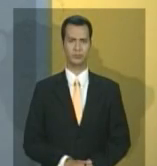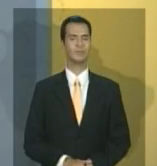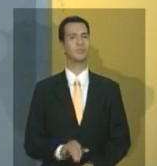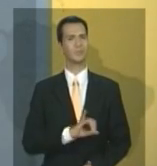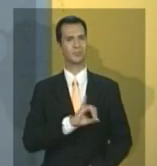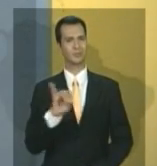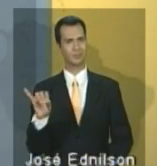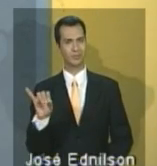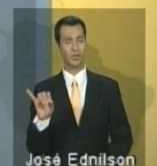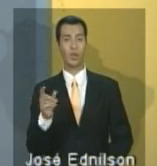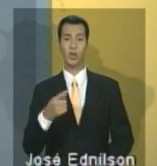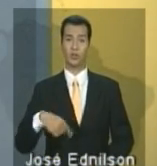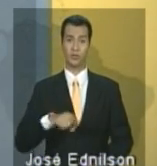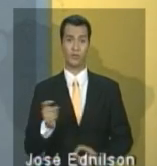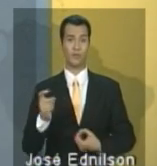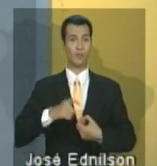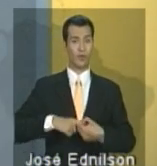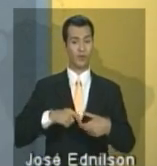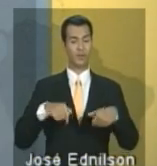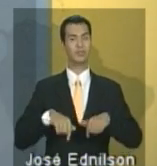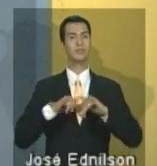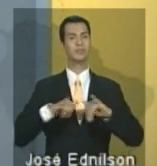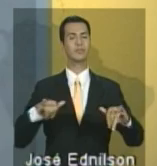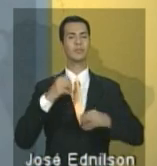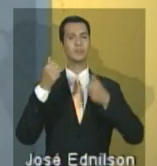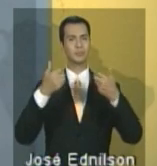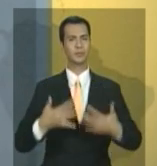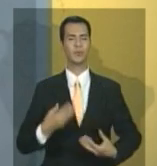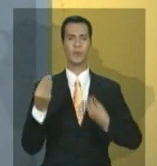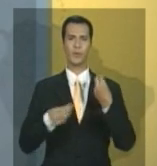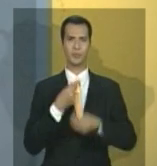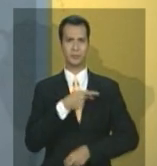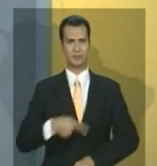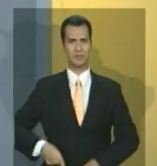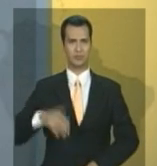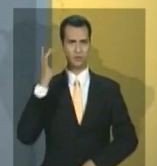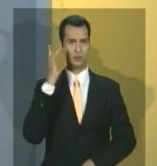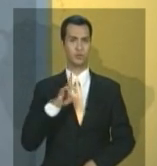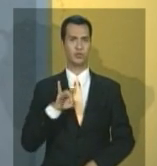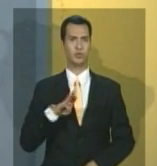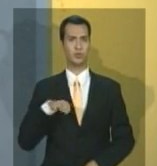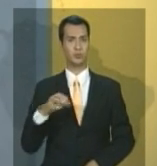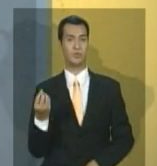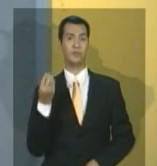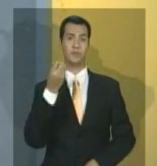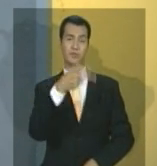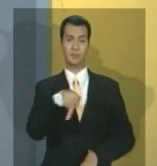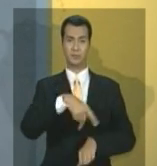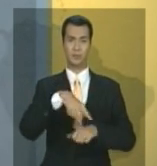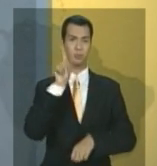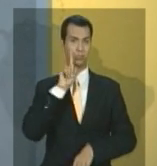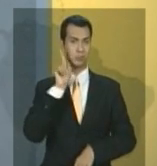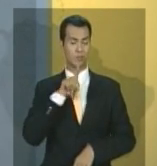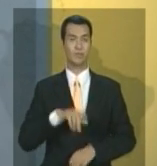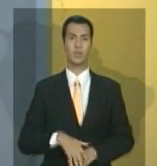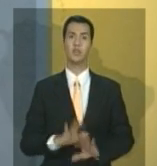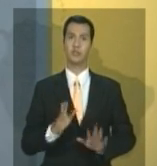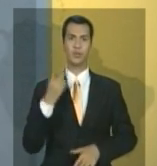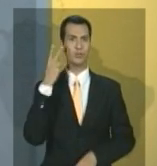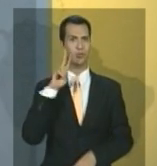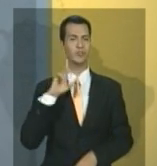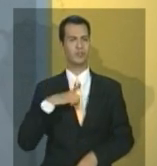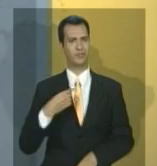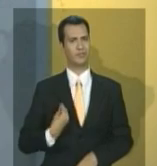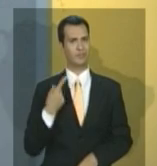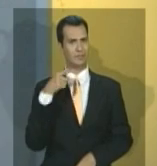Olá, voltamos a falar sobre a viagem da presidenta Dilma Rousseff aos Estados Unidos. Nesse segundo dia de viagem, a presidenta está